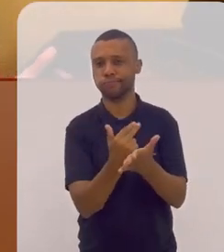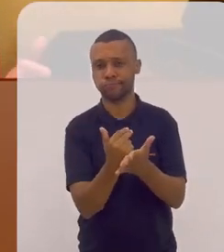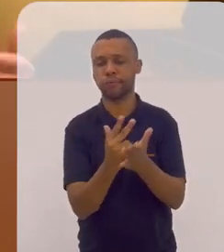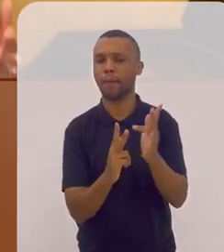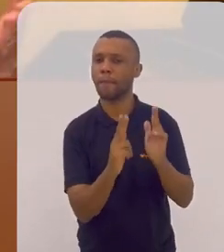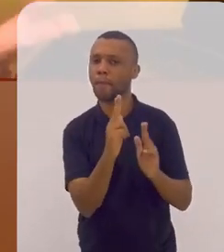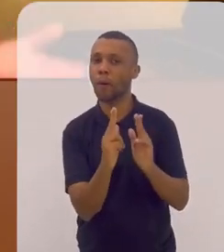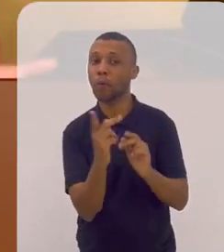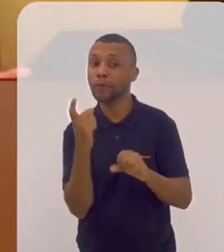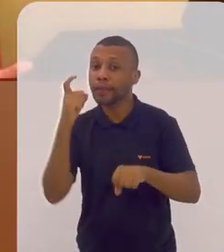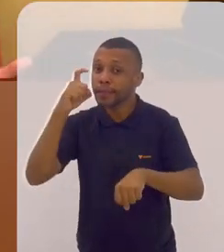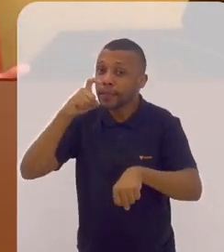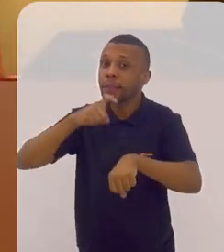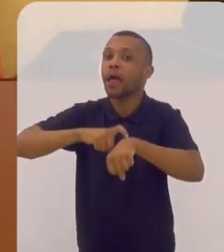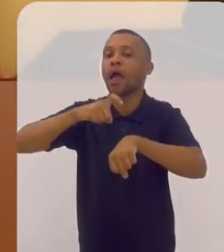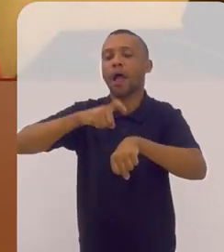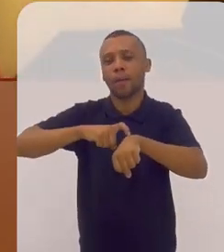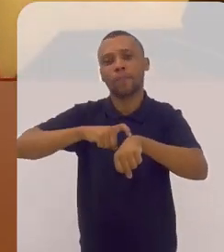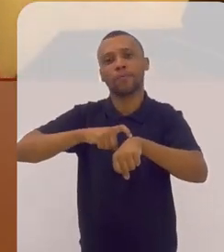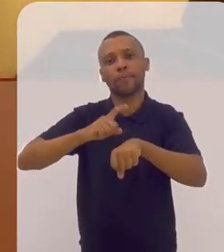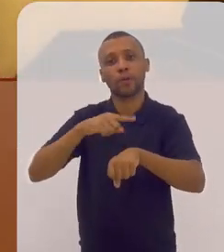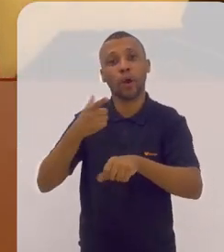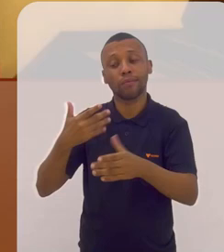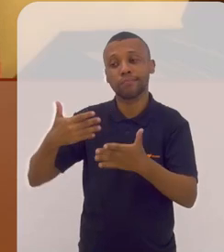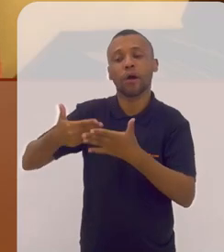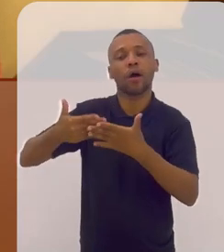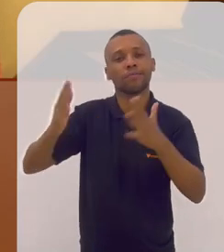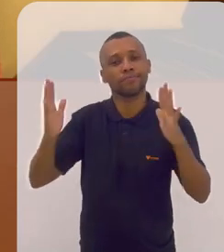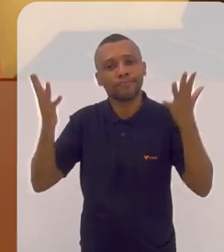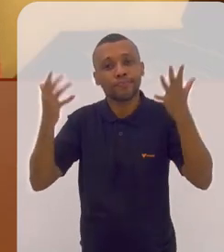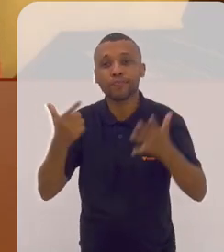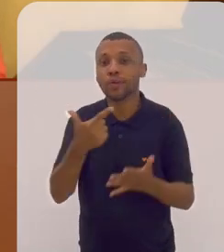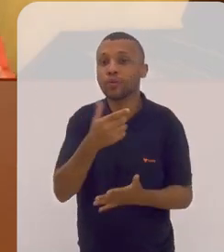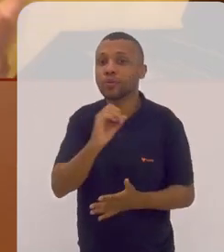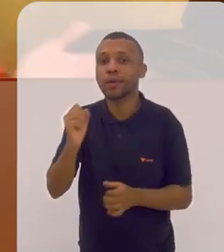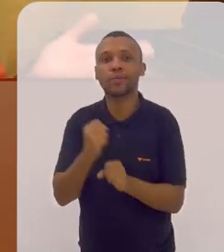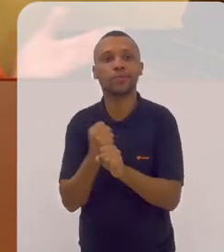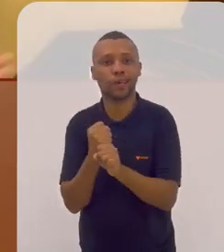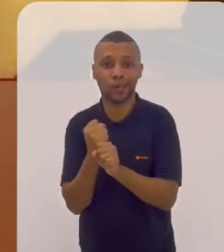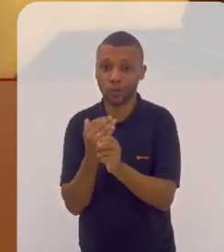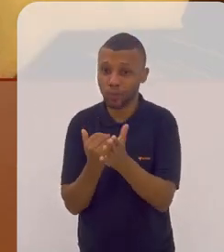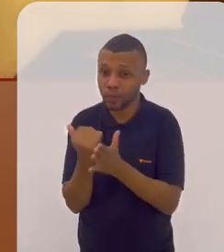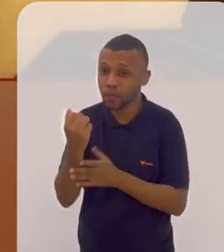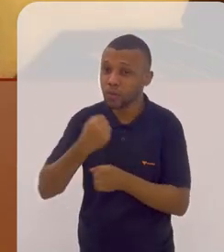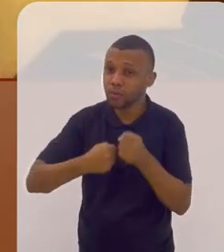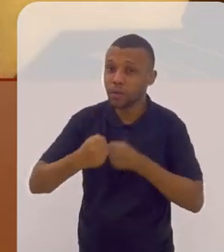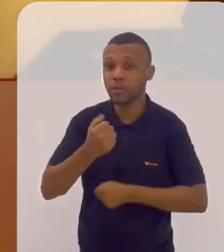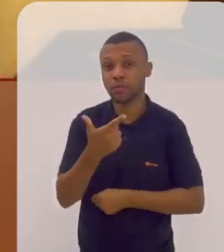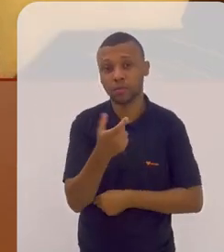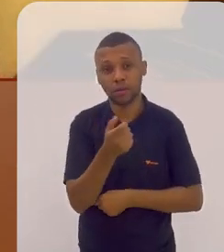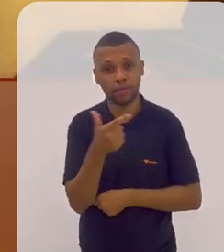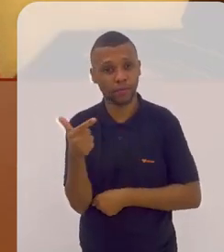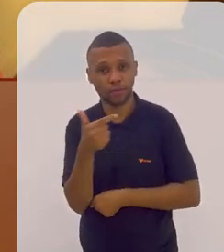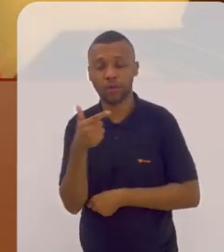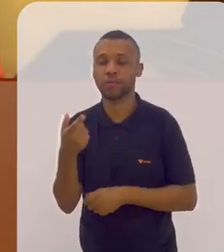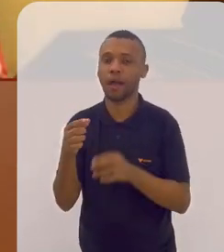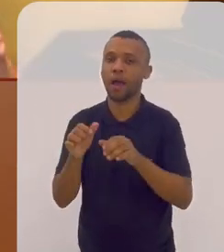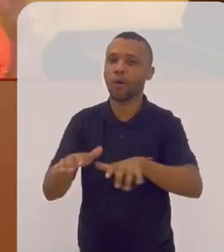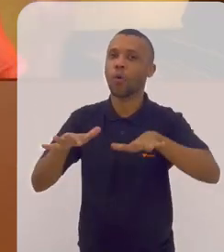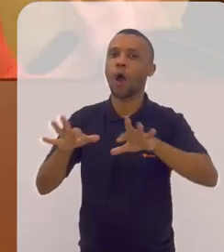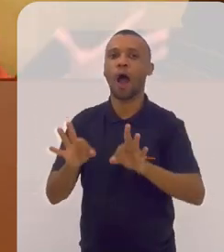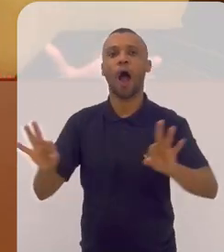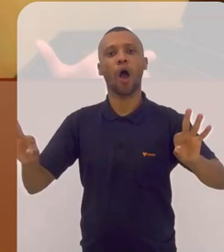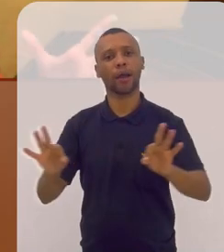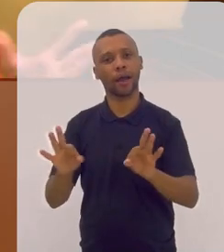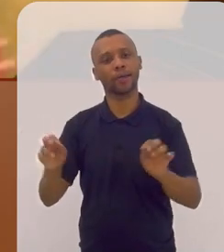a tempo dos 200 anos então quando começamos em 2022 as